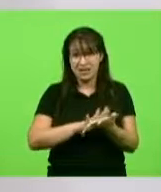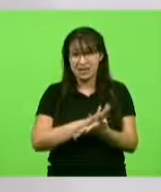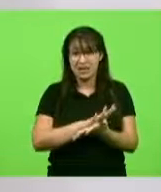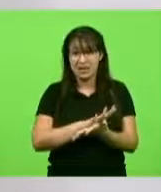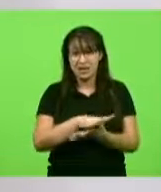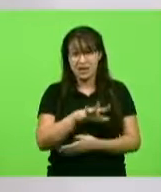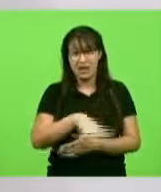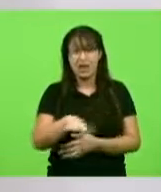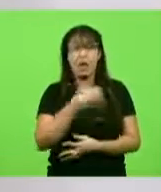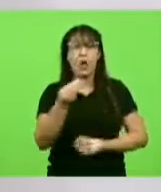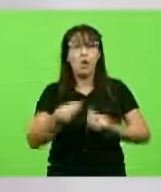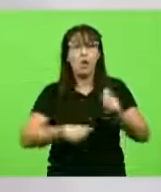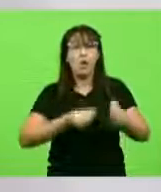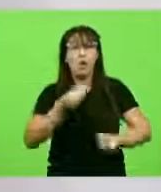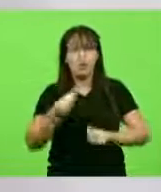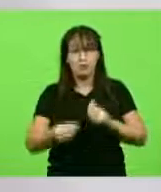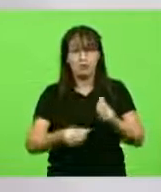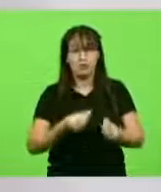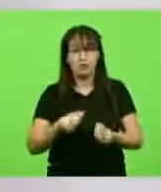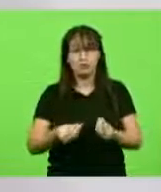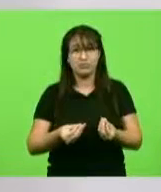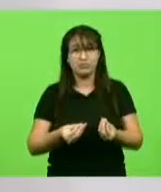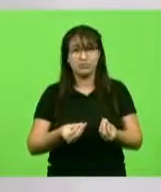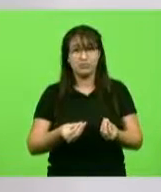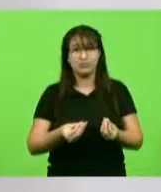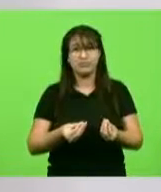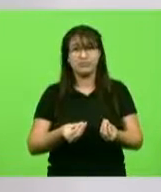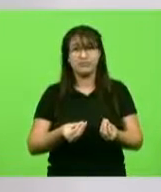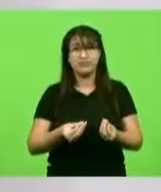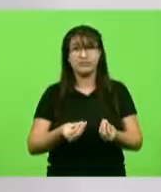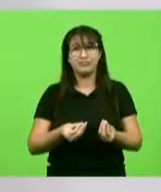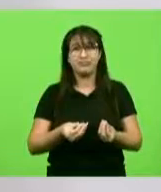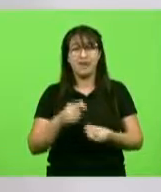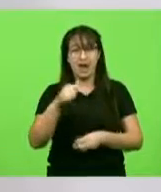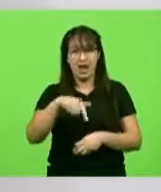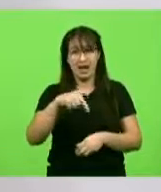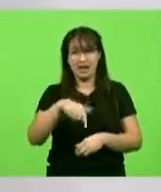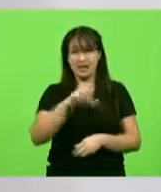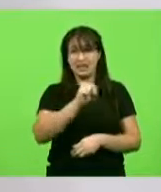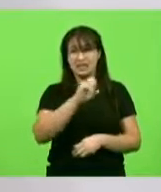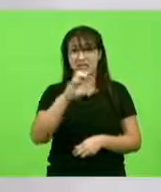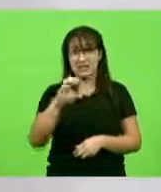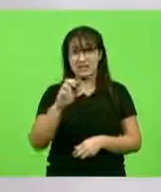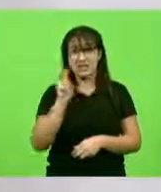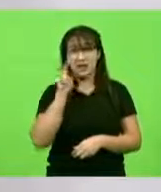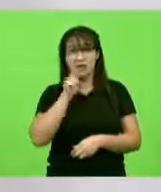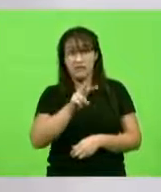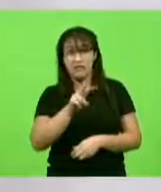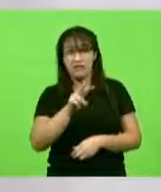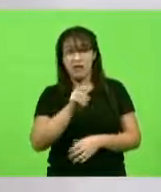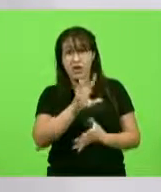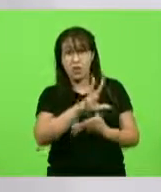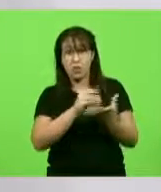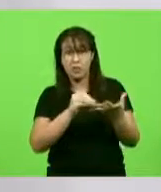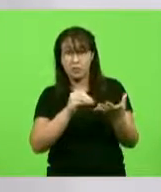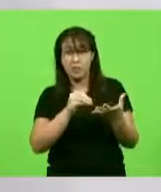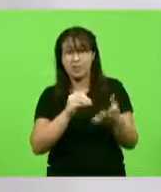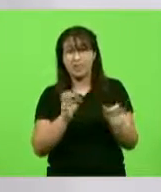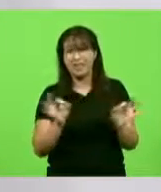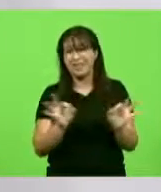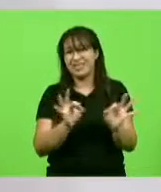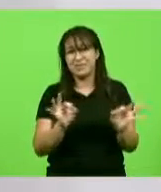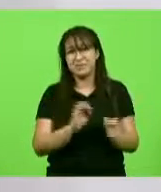nós deixaremos de ser o Estado exemplo da nação brasileira. Não